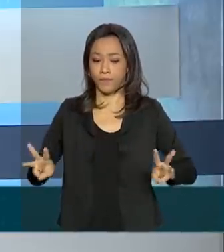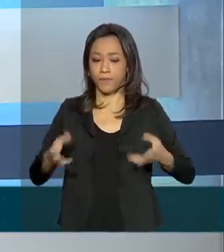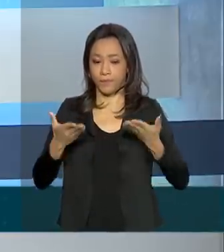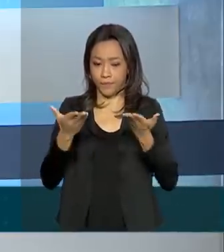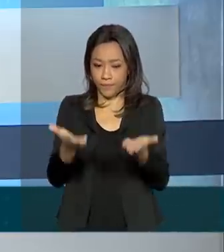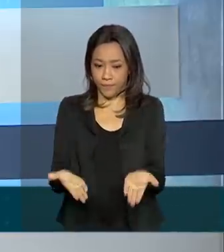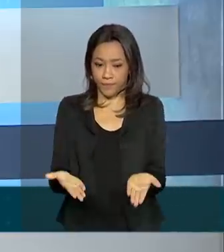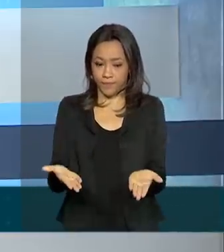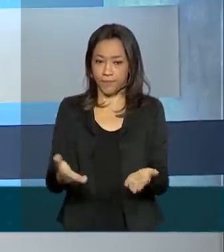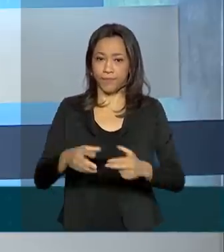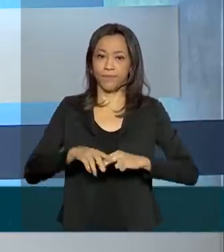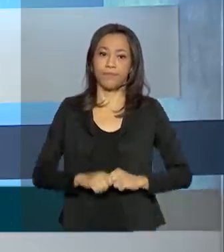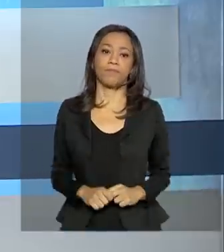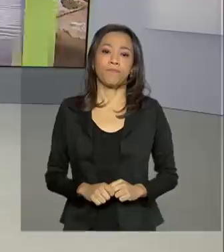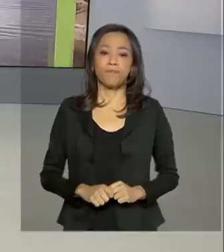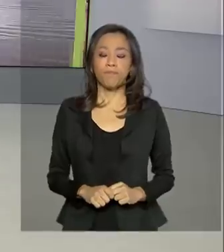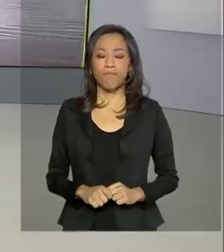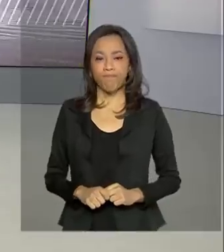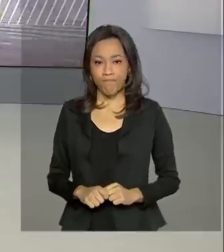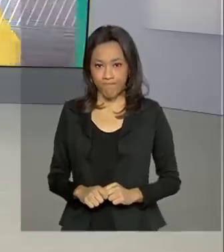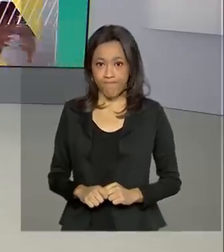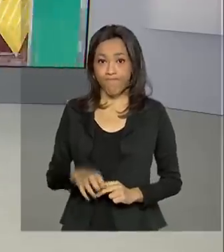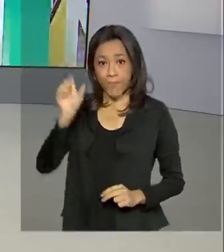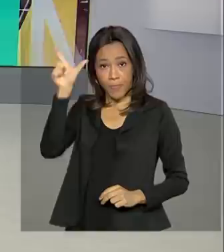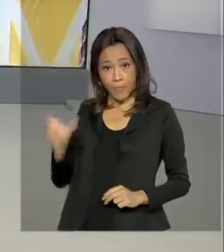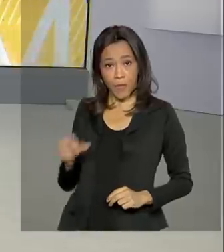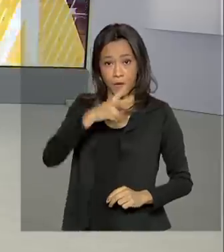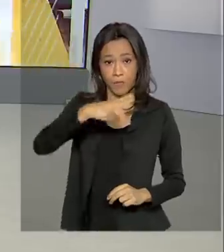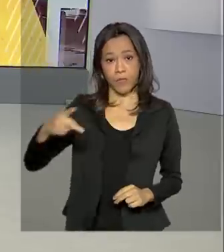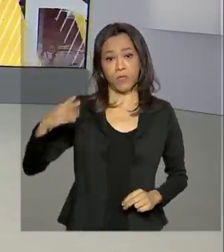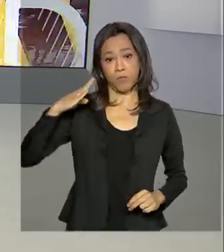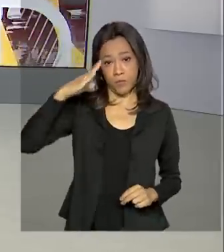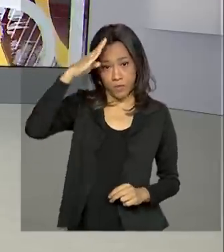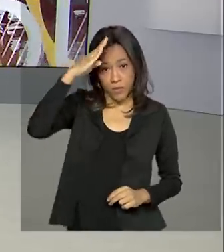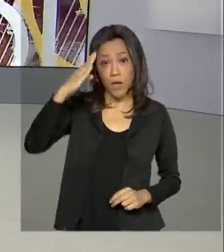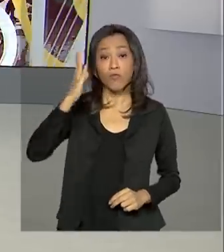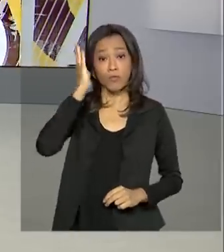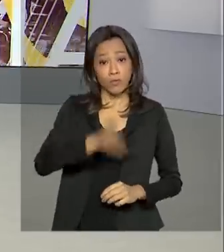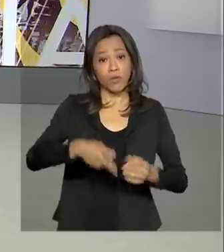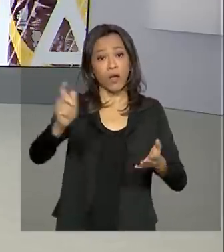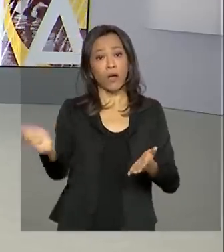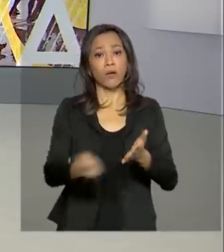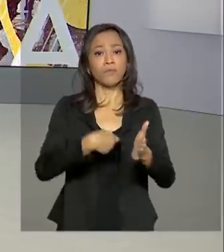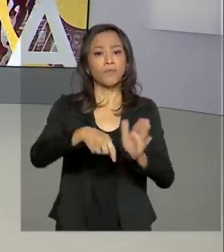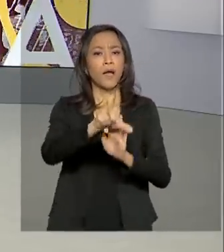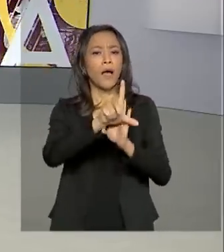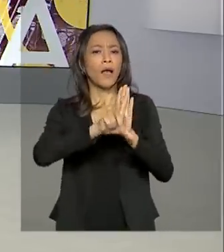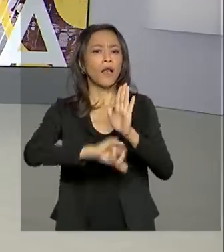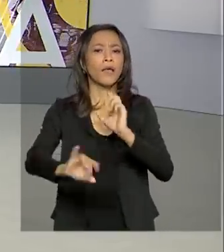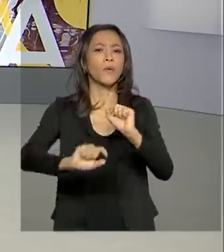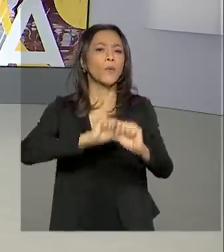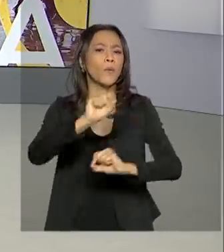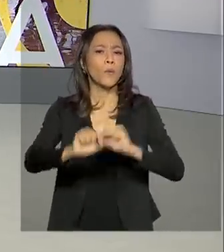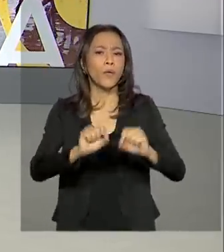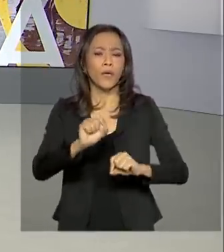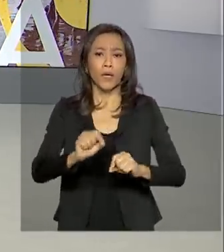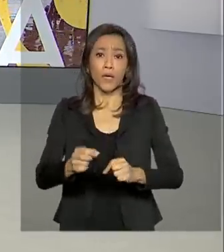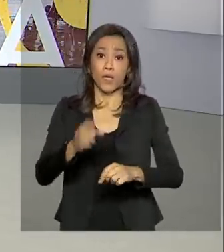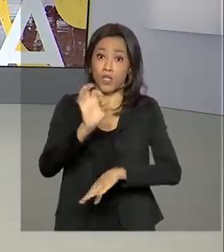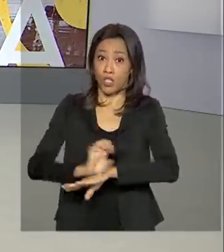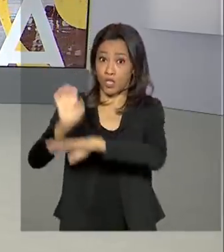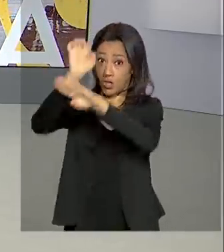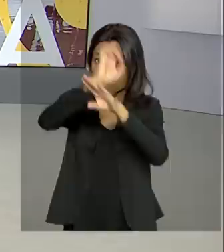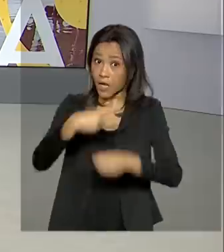barra abono salarial. E o presidente Jair Bolsonaro sancionou a lei que destina a estados e municípios